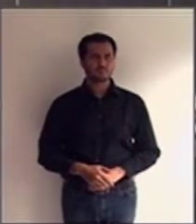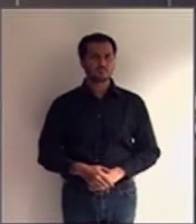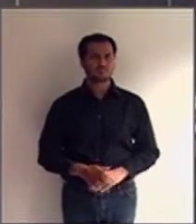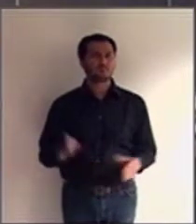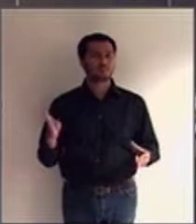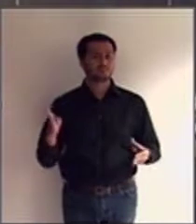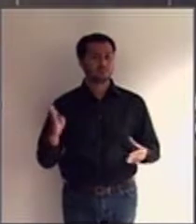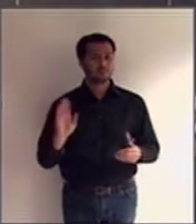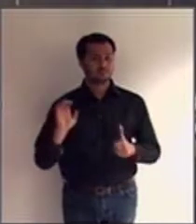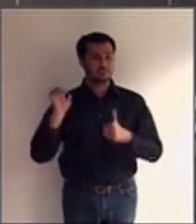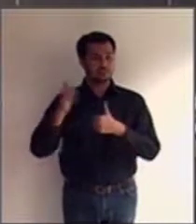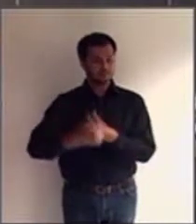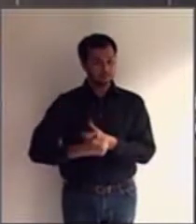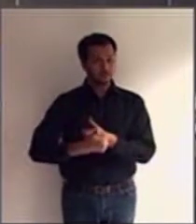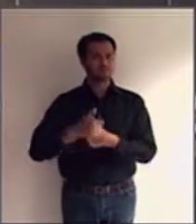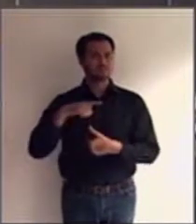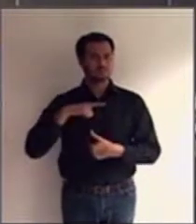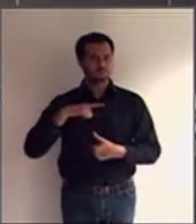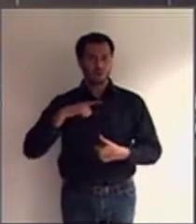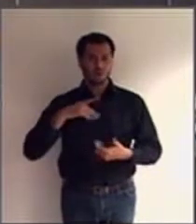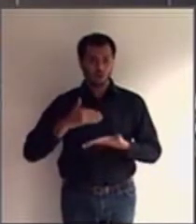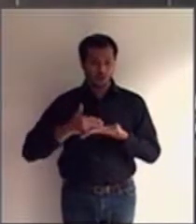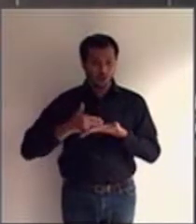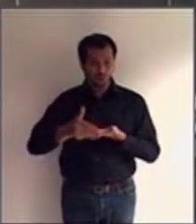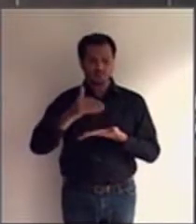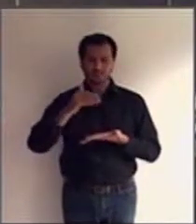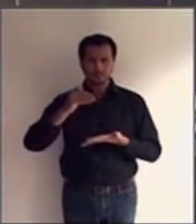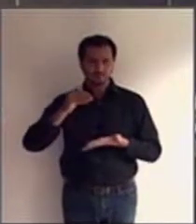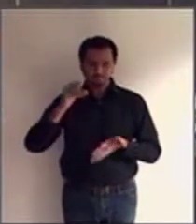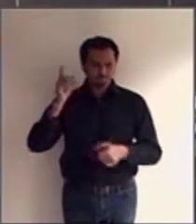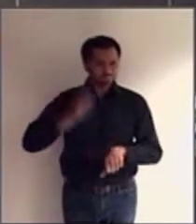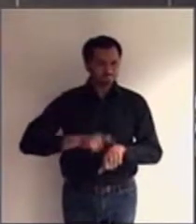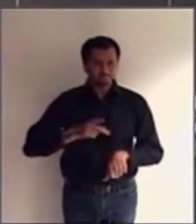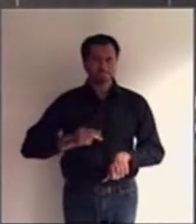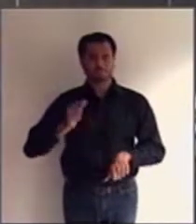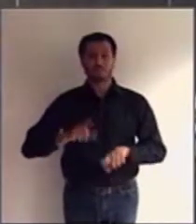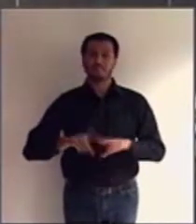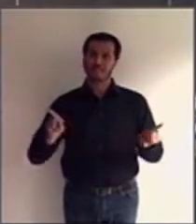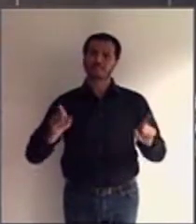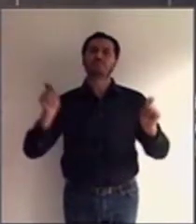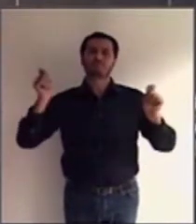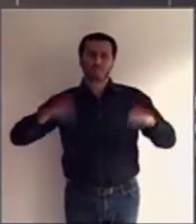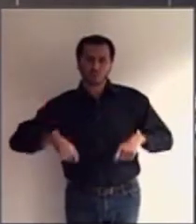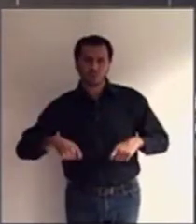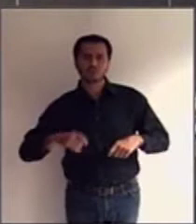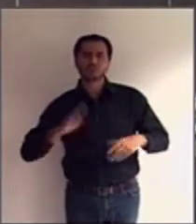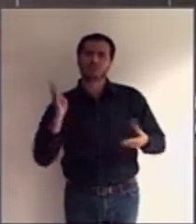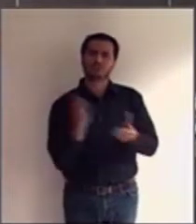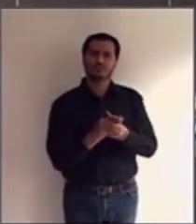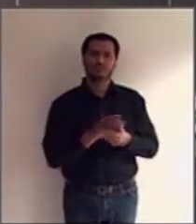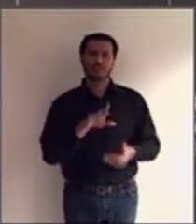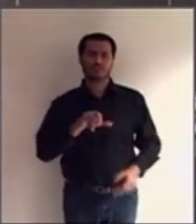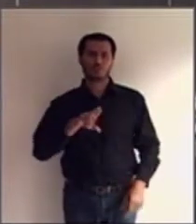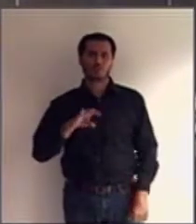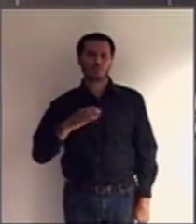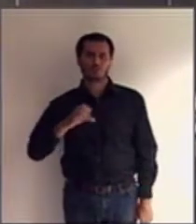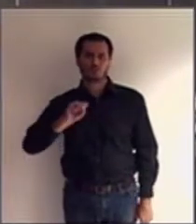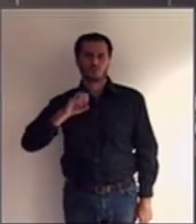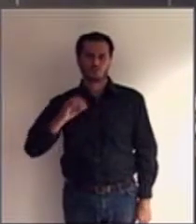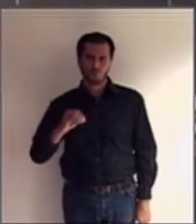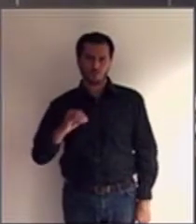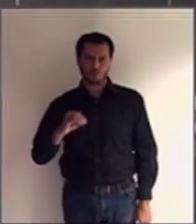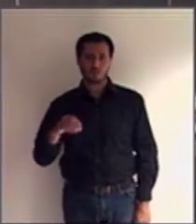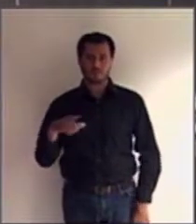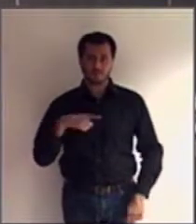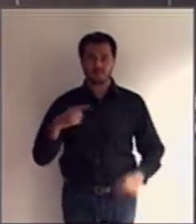efeito desde logo, embora esteja sujeita a recurso de apelação. Ela deve ser registrada no registro